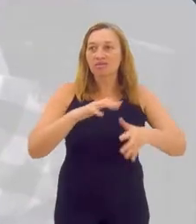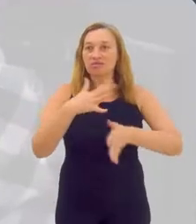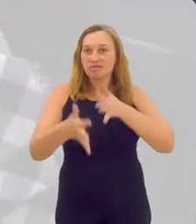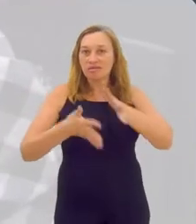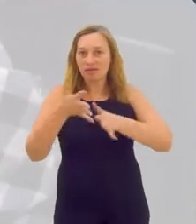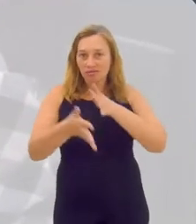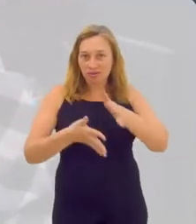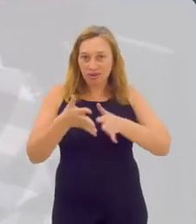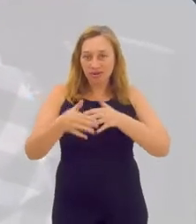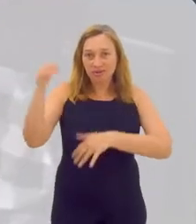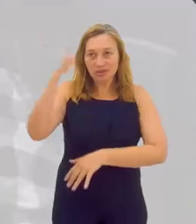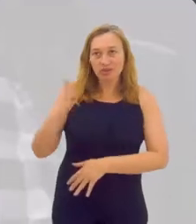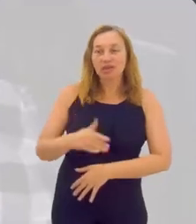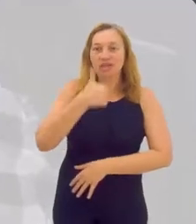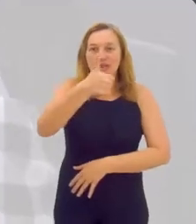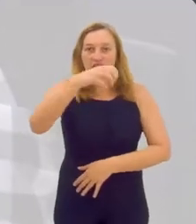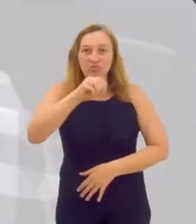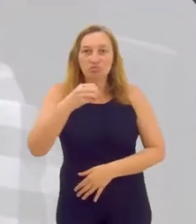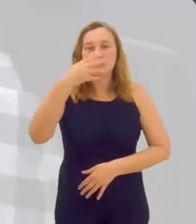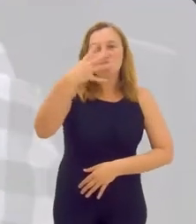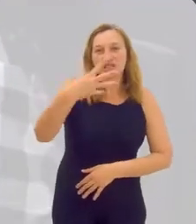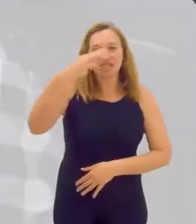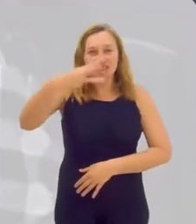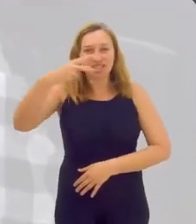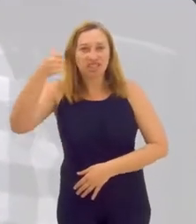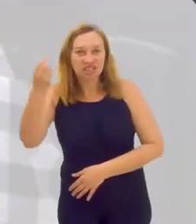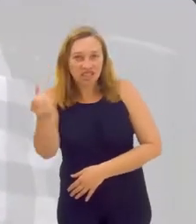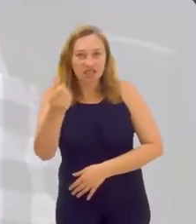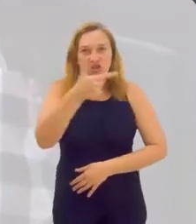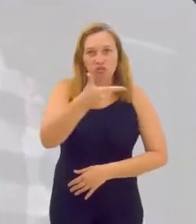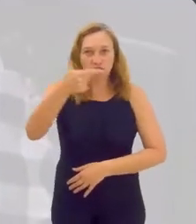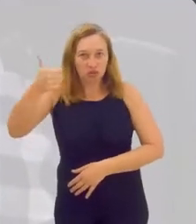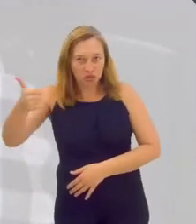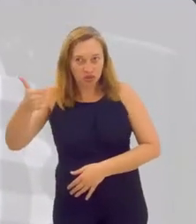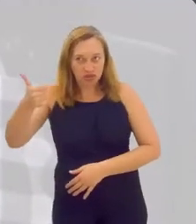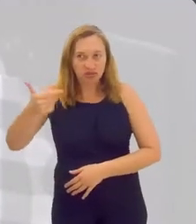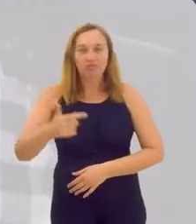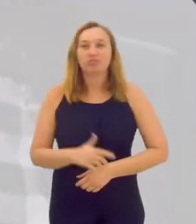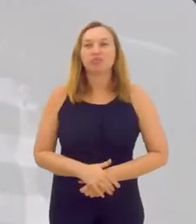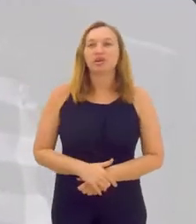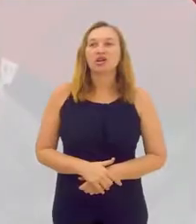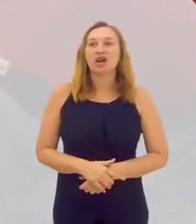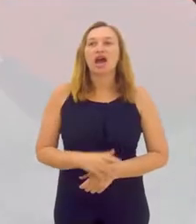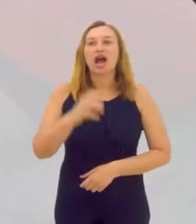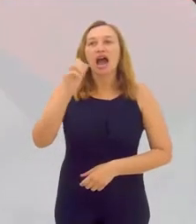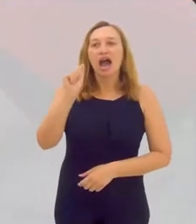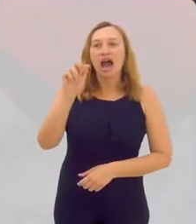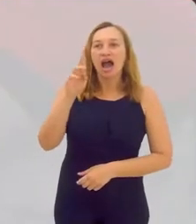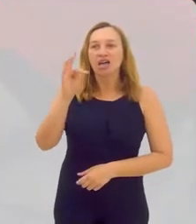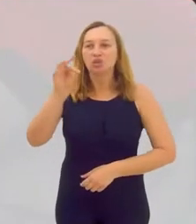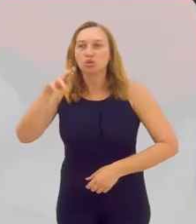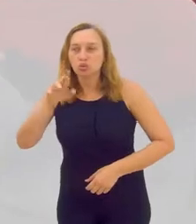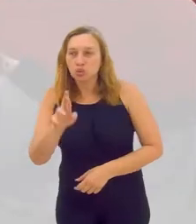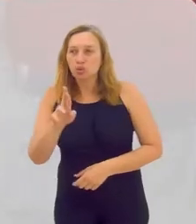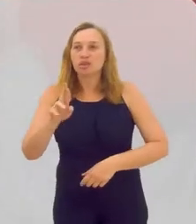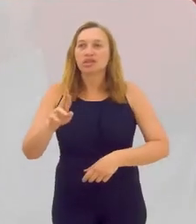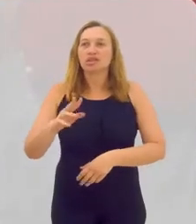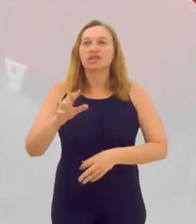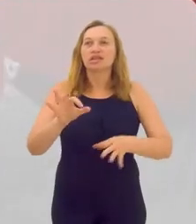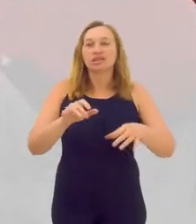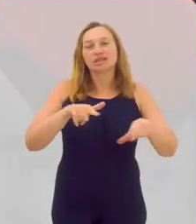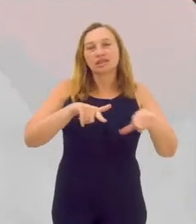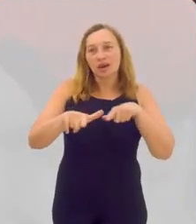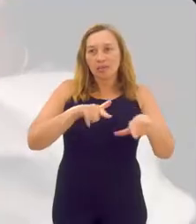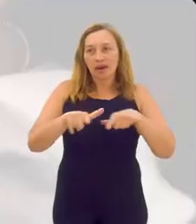que é reconhecida pela lei 10.436 de 2002 Arthur Nascimento trabalha na